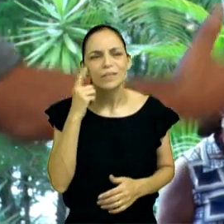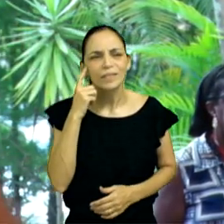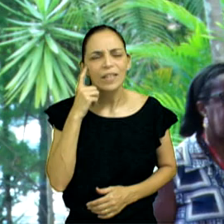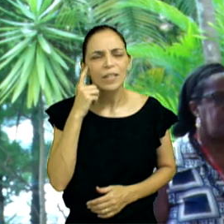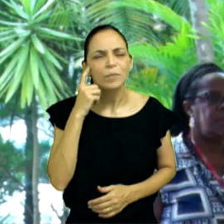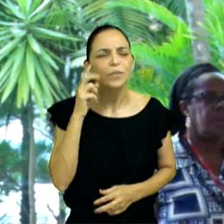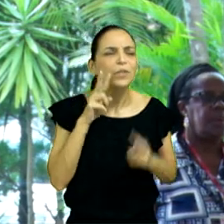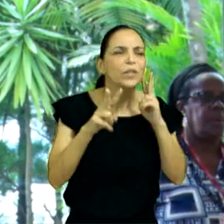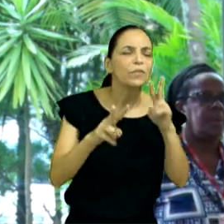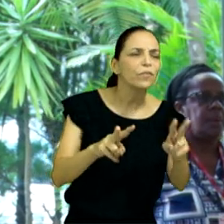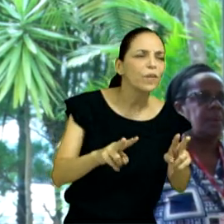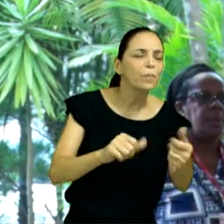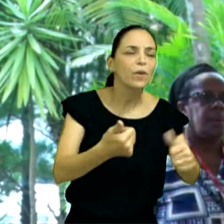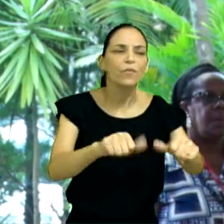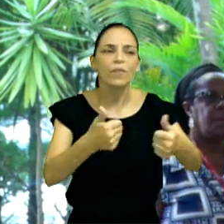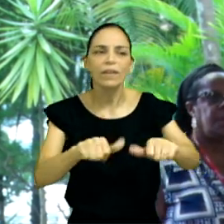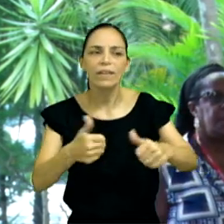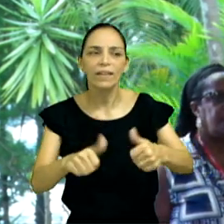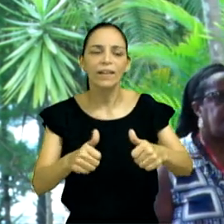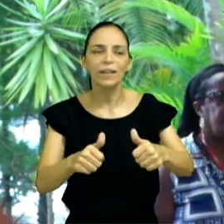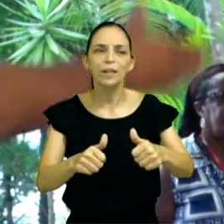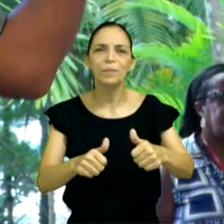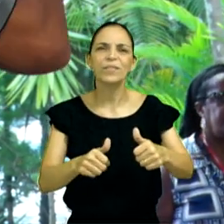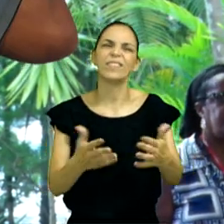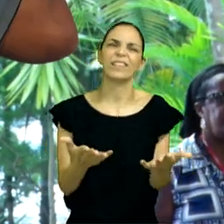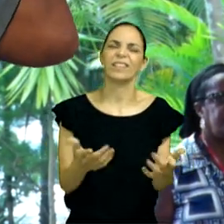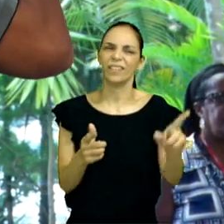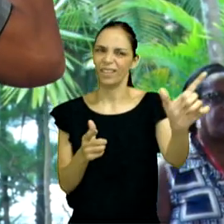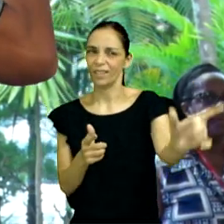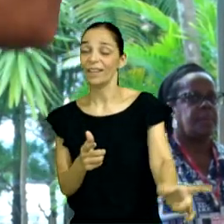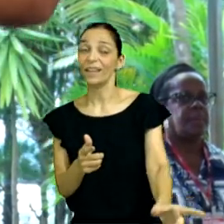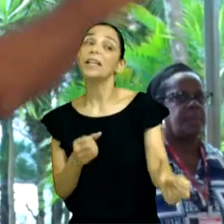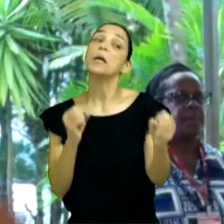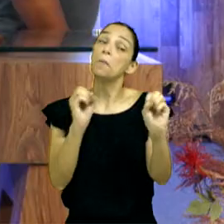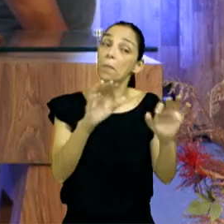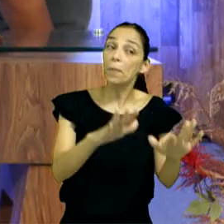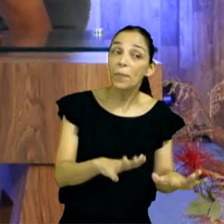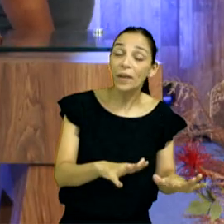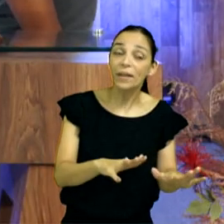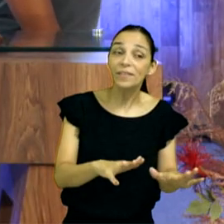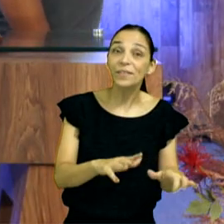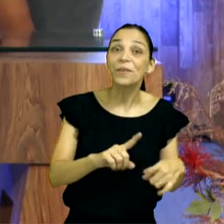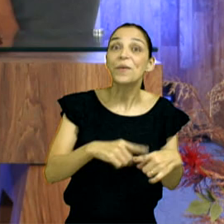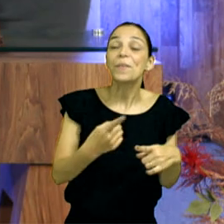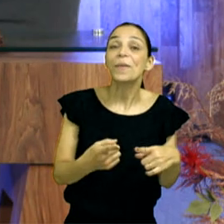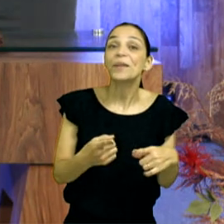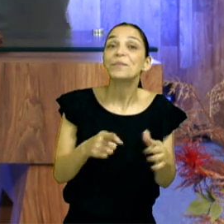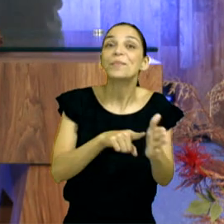vida, na sua vida, é só conviver. Fala, irmão é uma benção, então pergunta para a esposa.